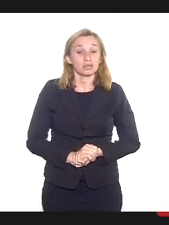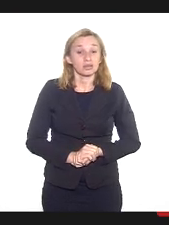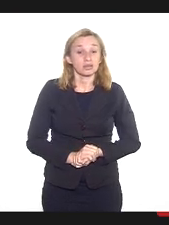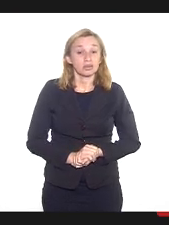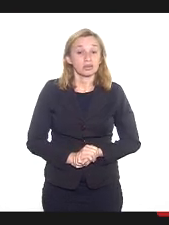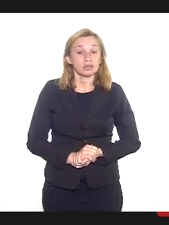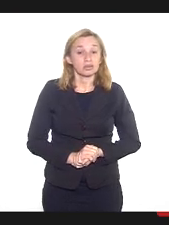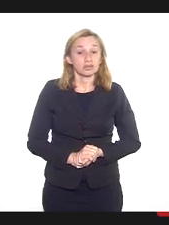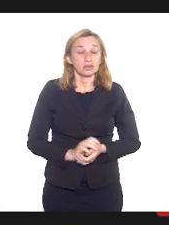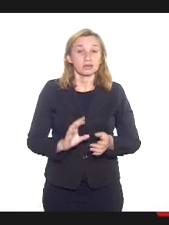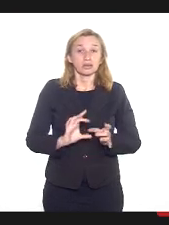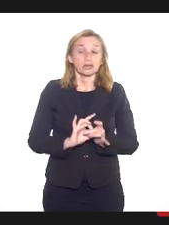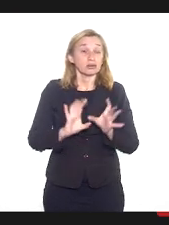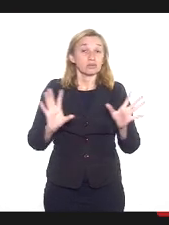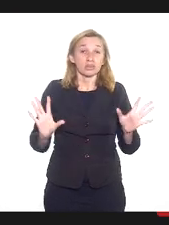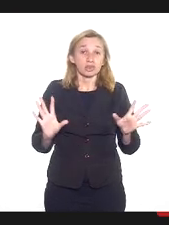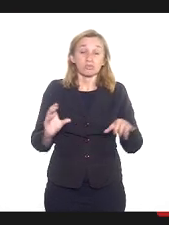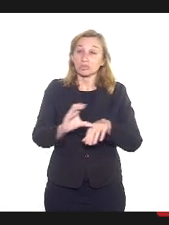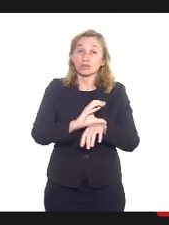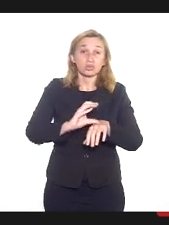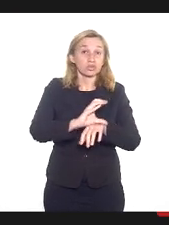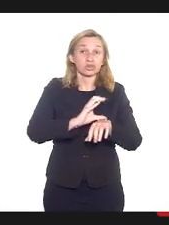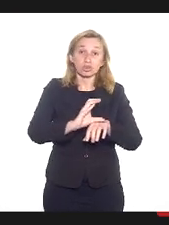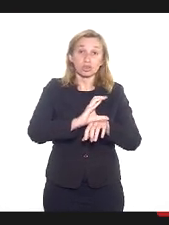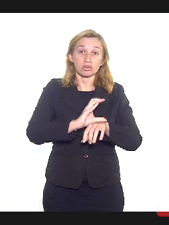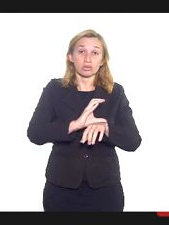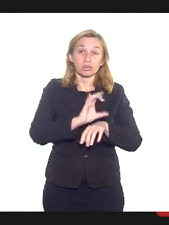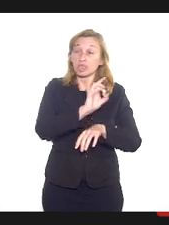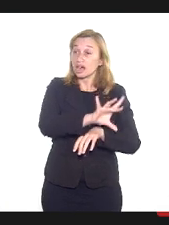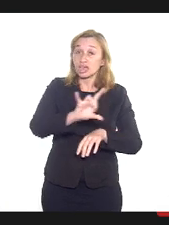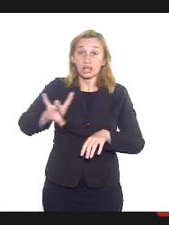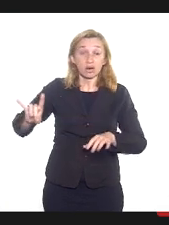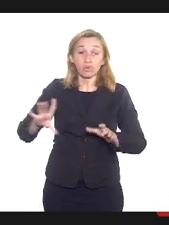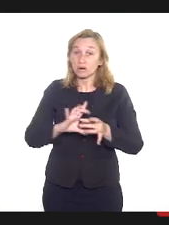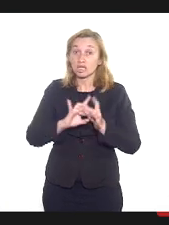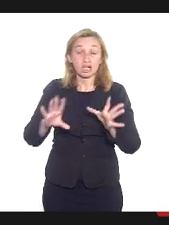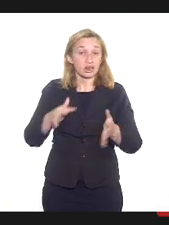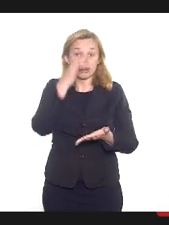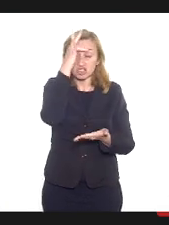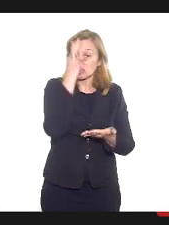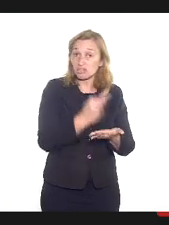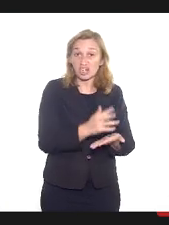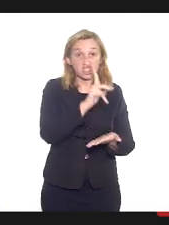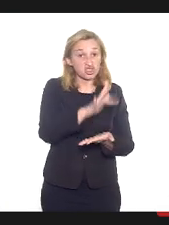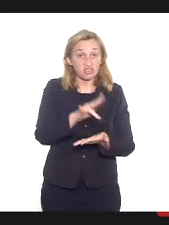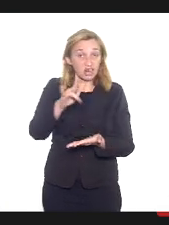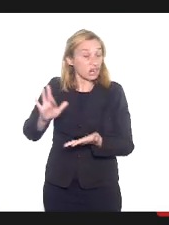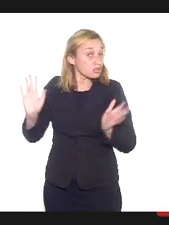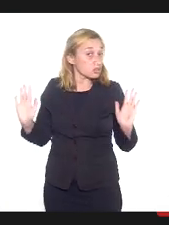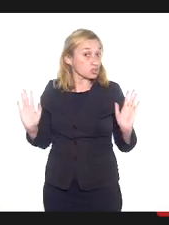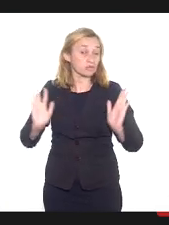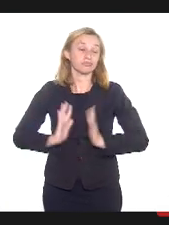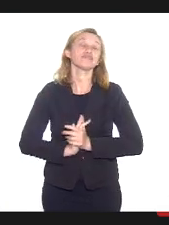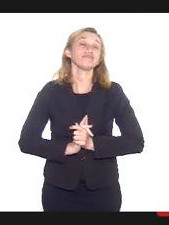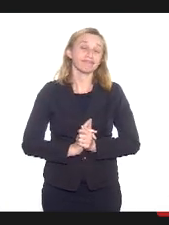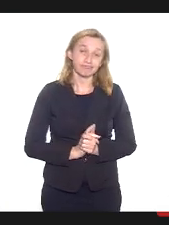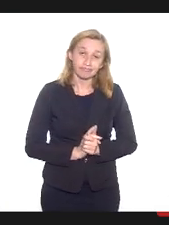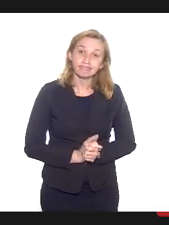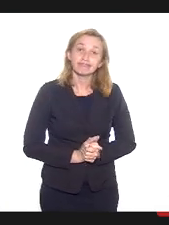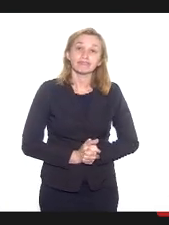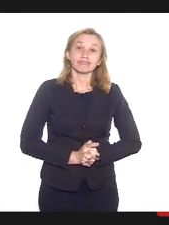esculpido na nossa Constituição, que prevê a liberdade de crença, a liberdade de culto, de maneira muito clara, de maneira muito